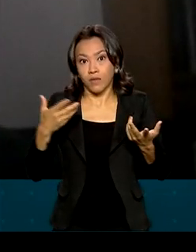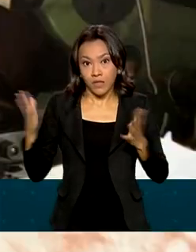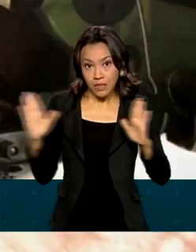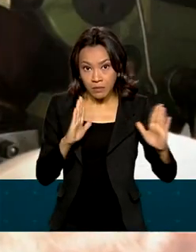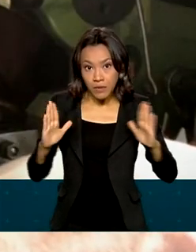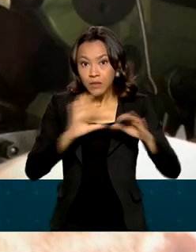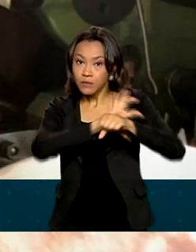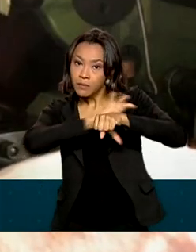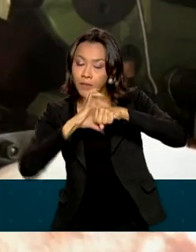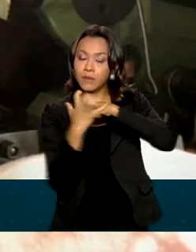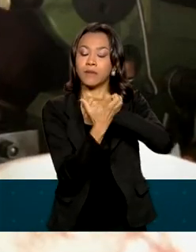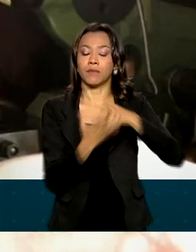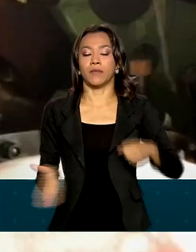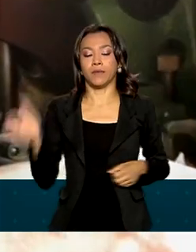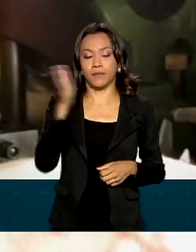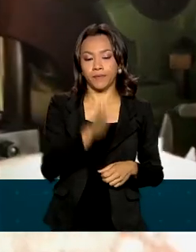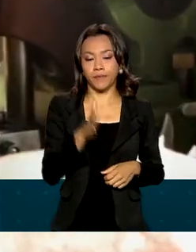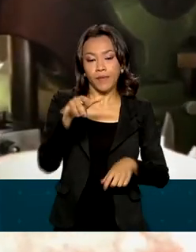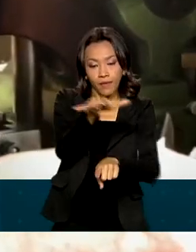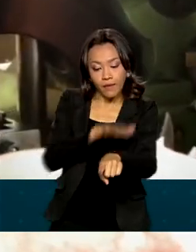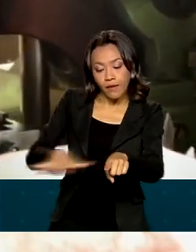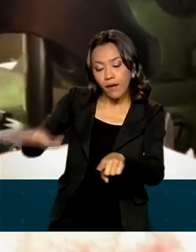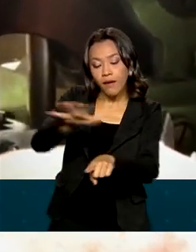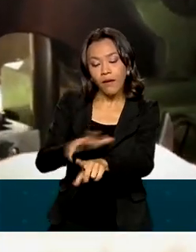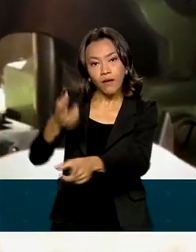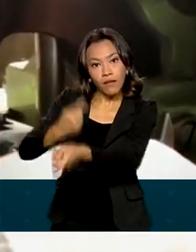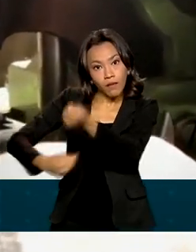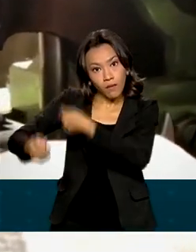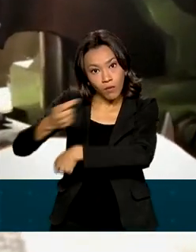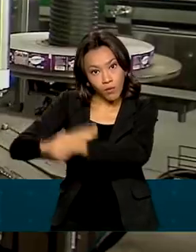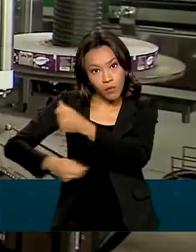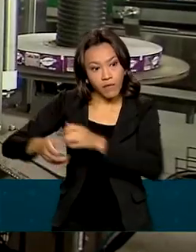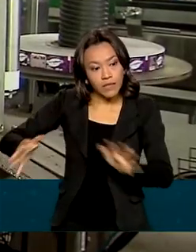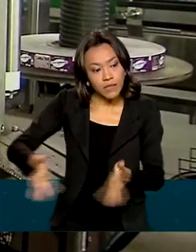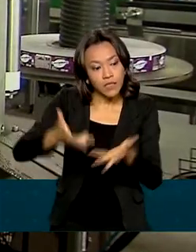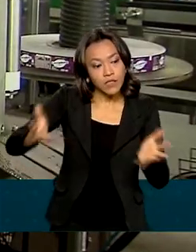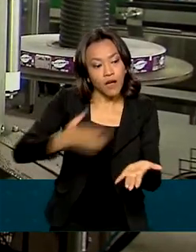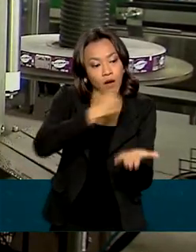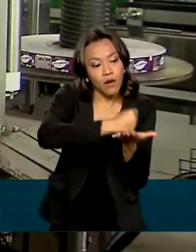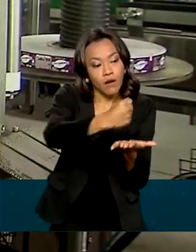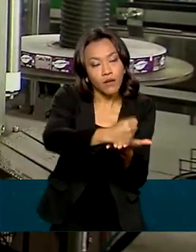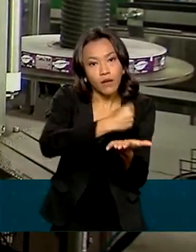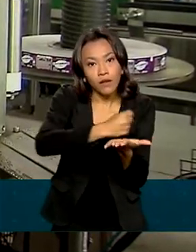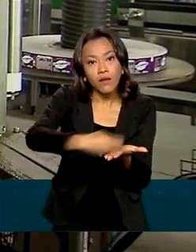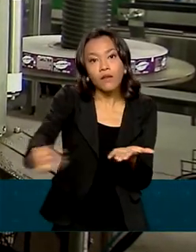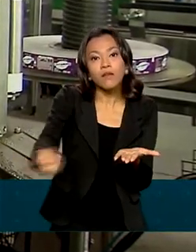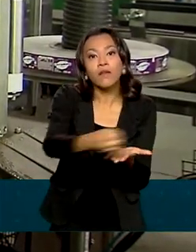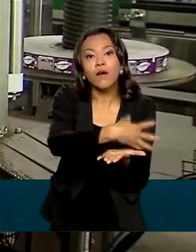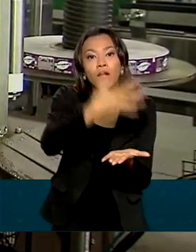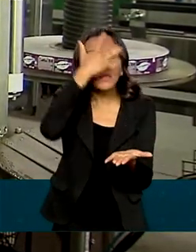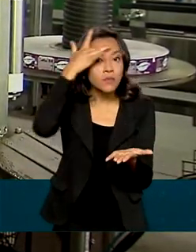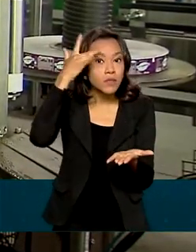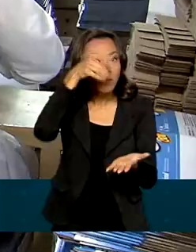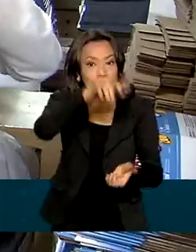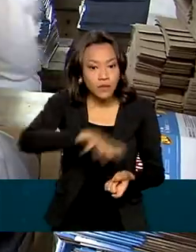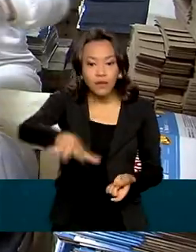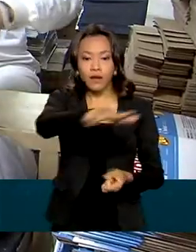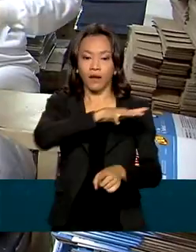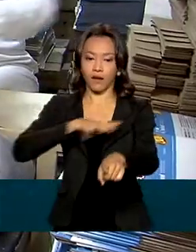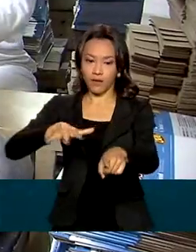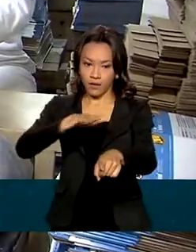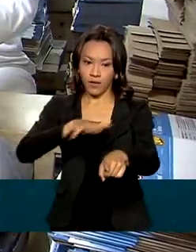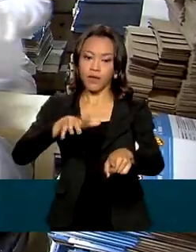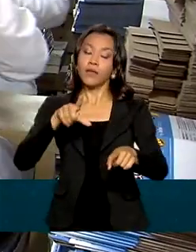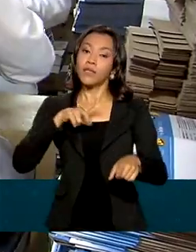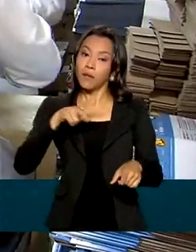pandemia. Para a área econômica, a medida deve incentivar a contratação de novos empregados nos setores beneficiados. E